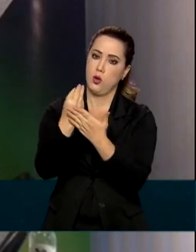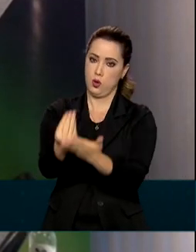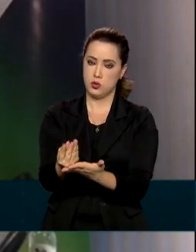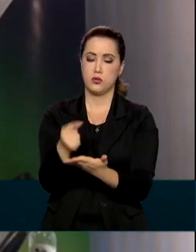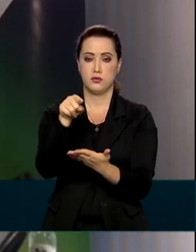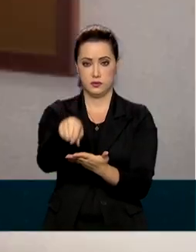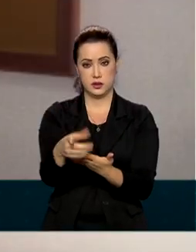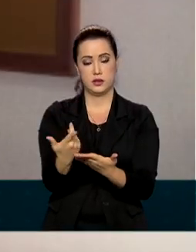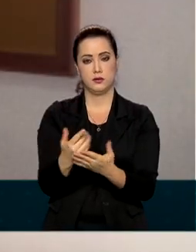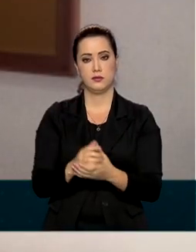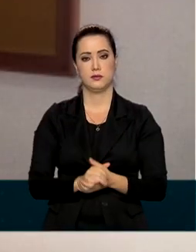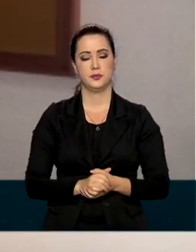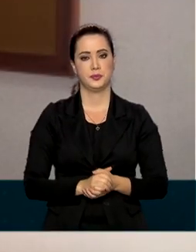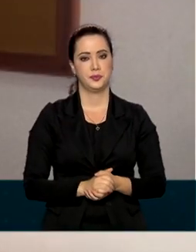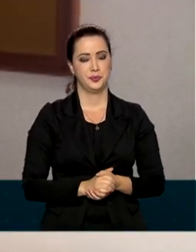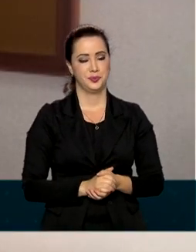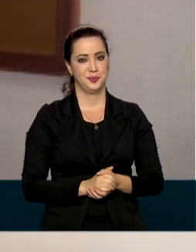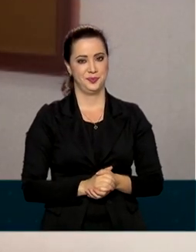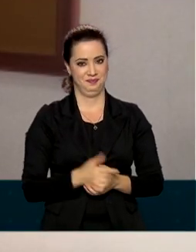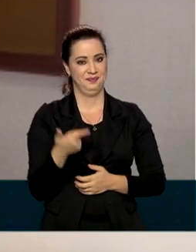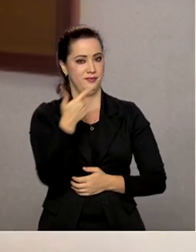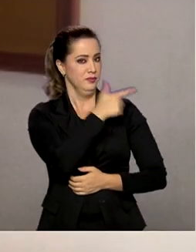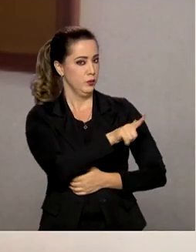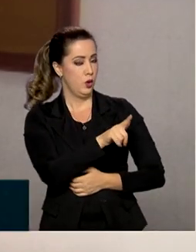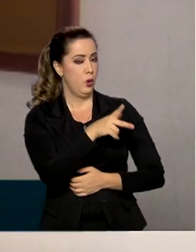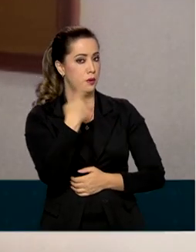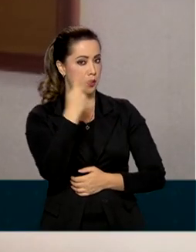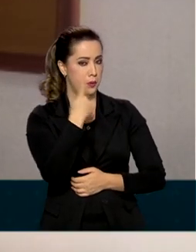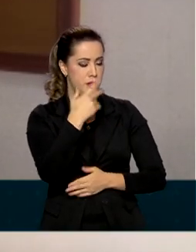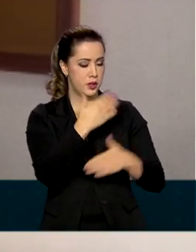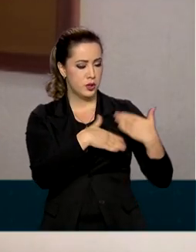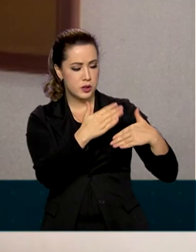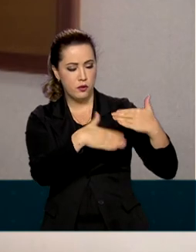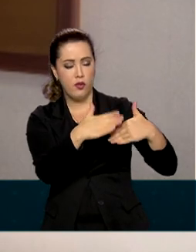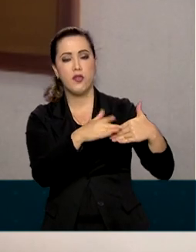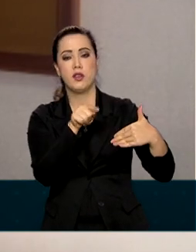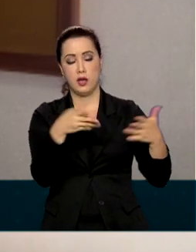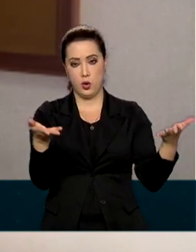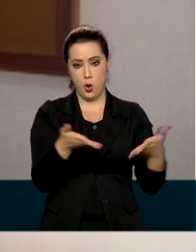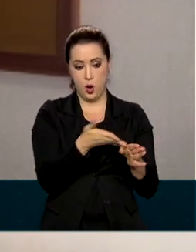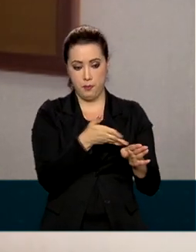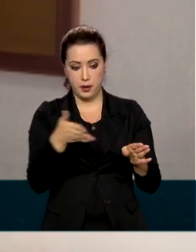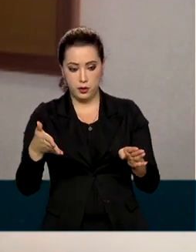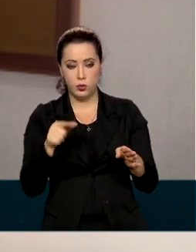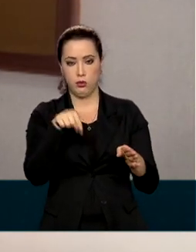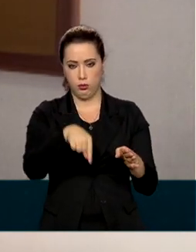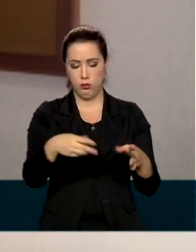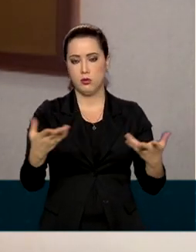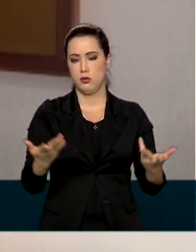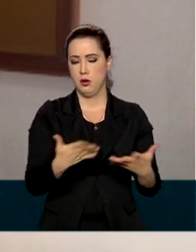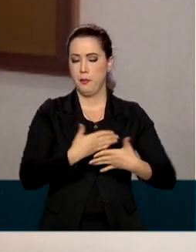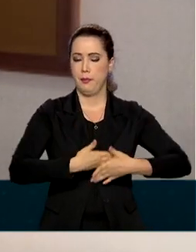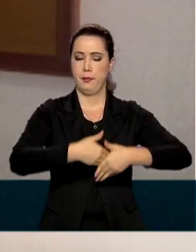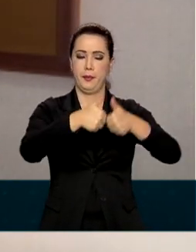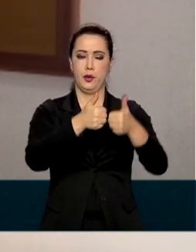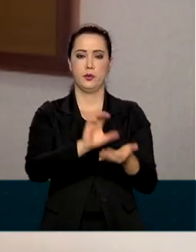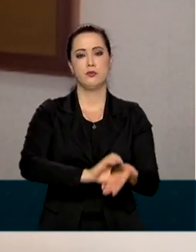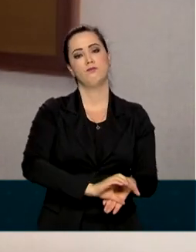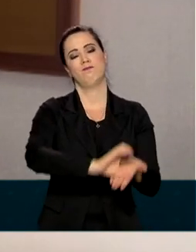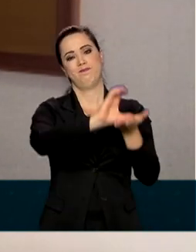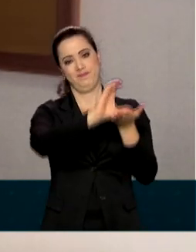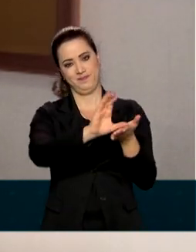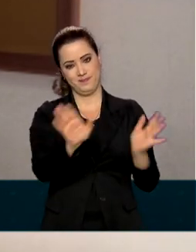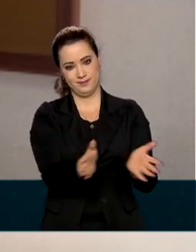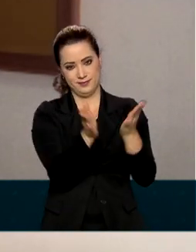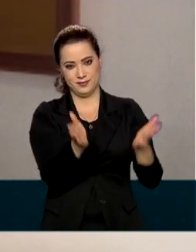acessadas. Outra política que vem sendo desenvolvida durante a pandemia é a melhoria dos Conselhos